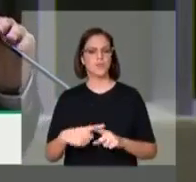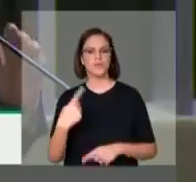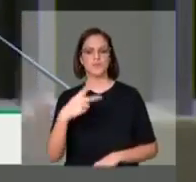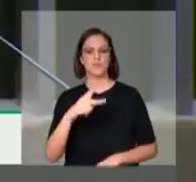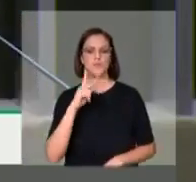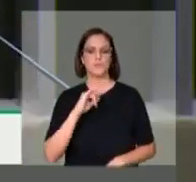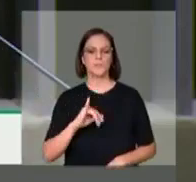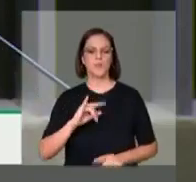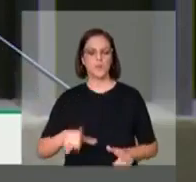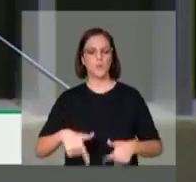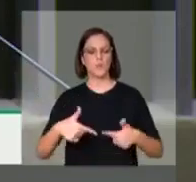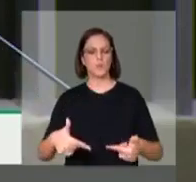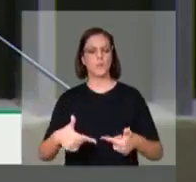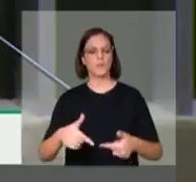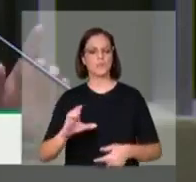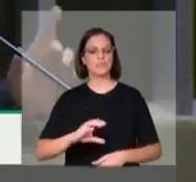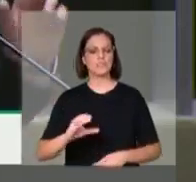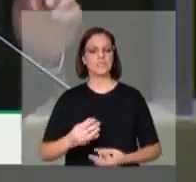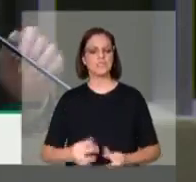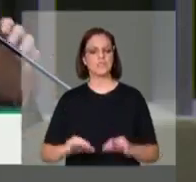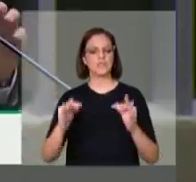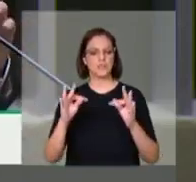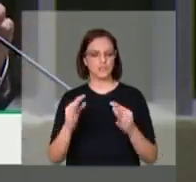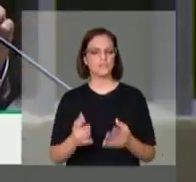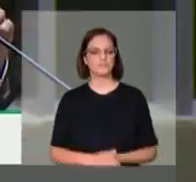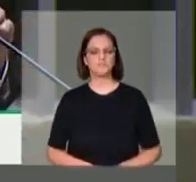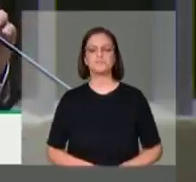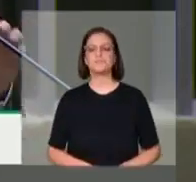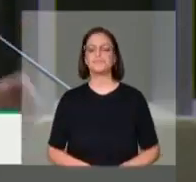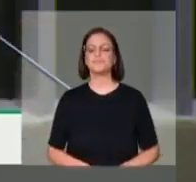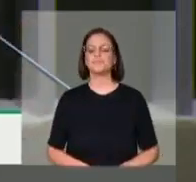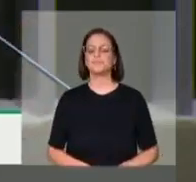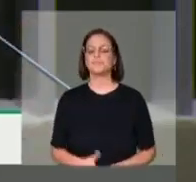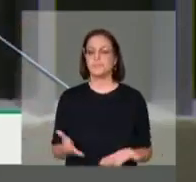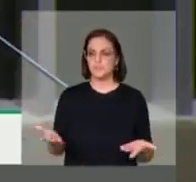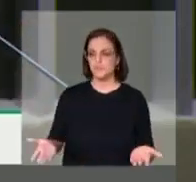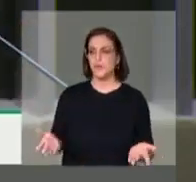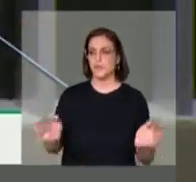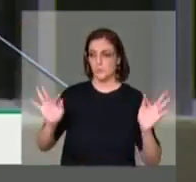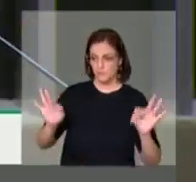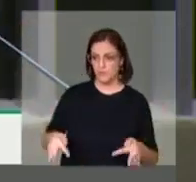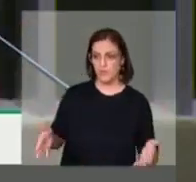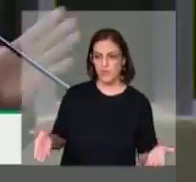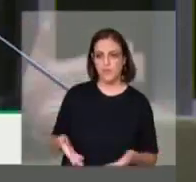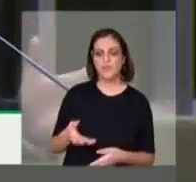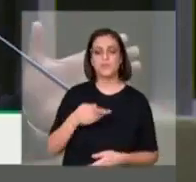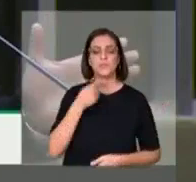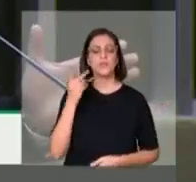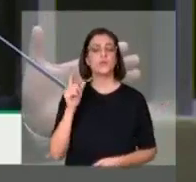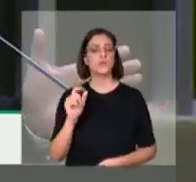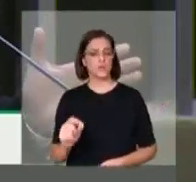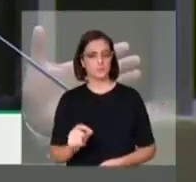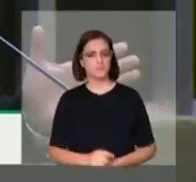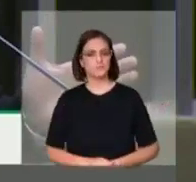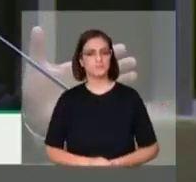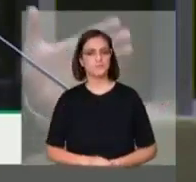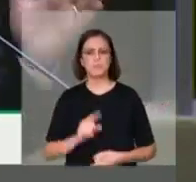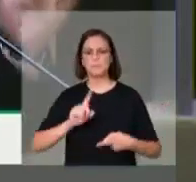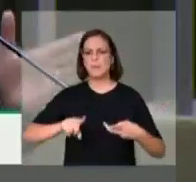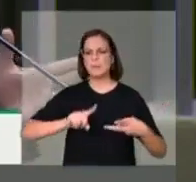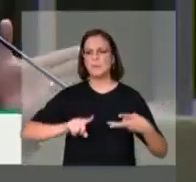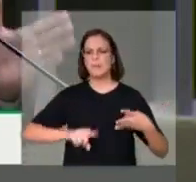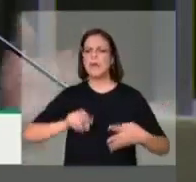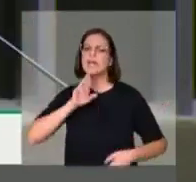pai pela ciência e tecnologia e inovação. E nesse minuto termino, presidente. Portanto, soluções para tudo isso